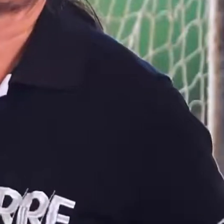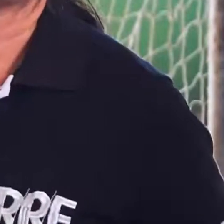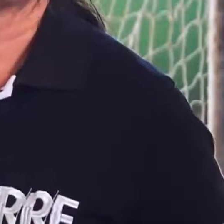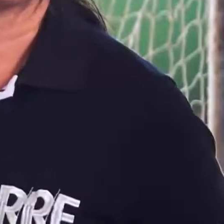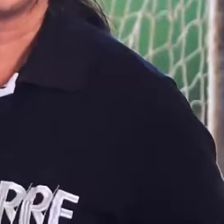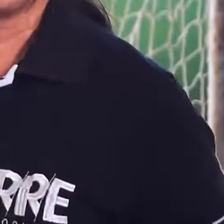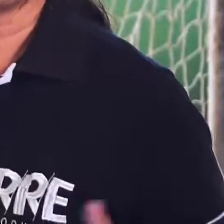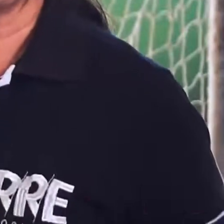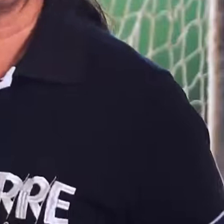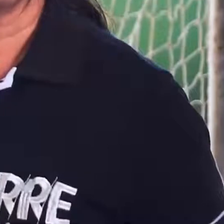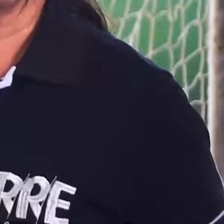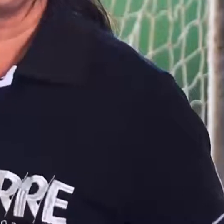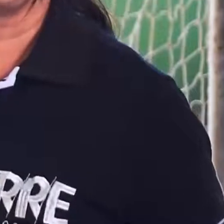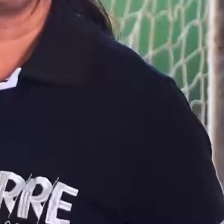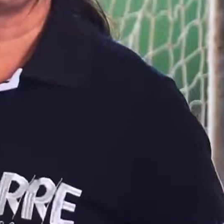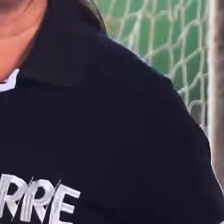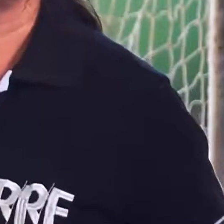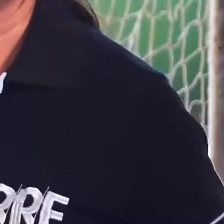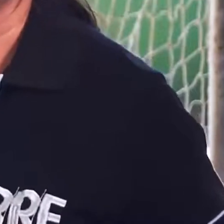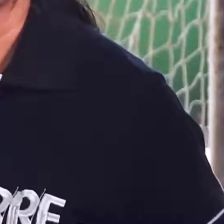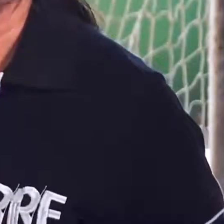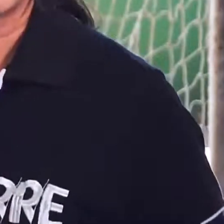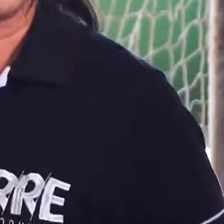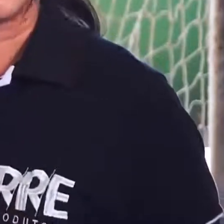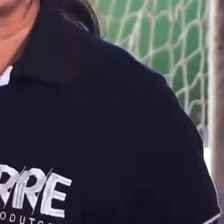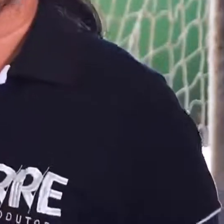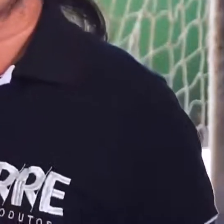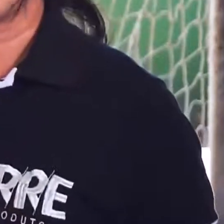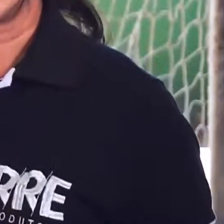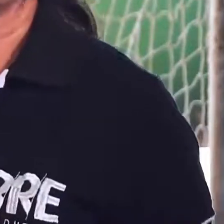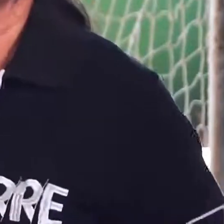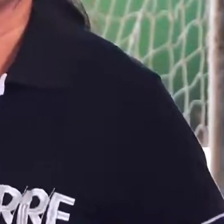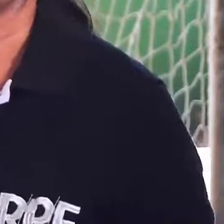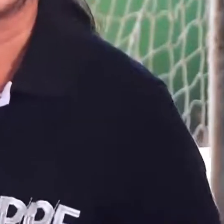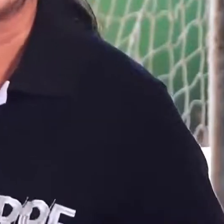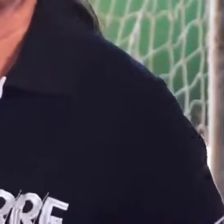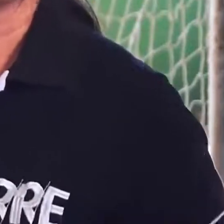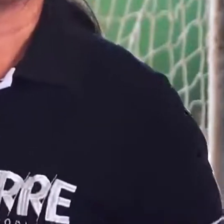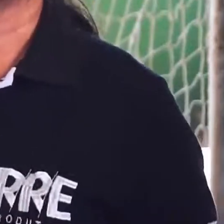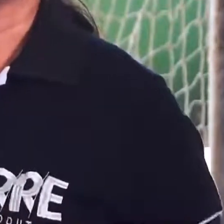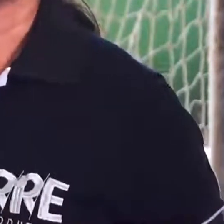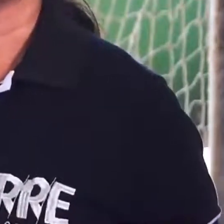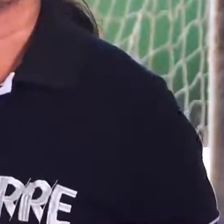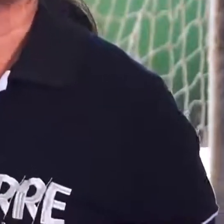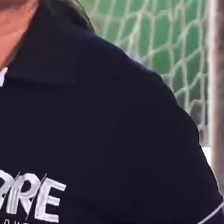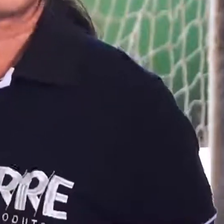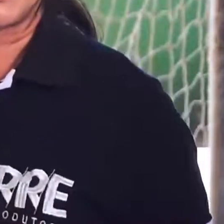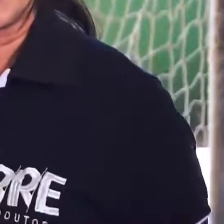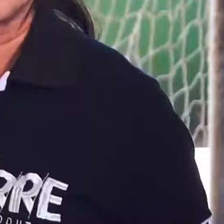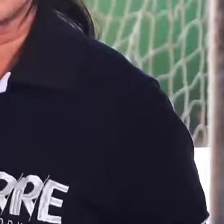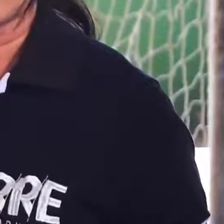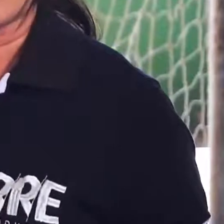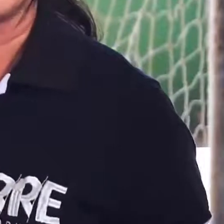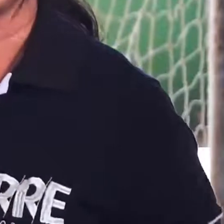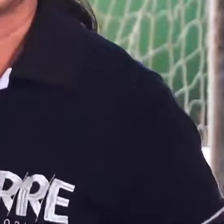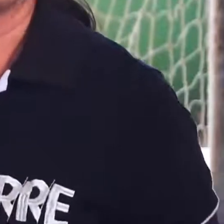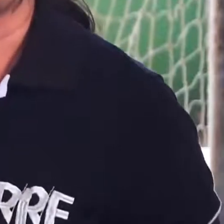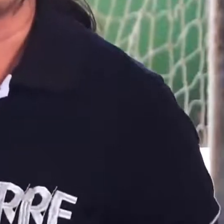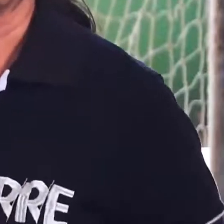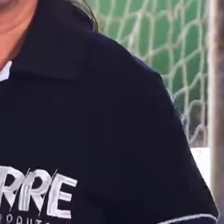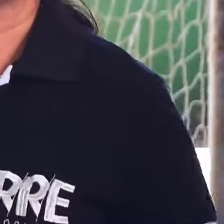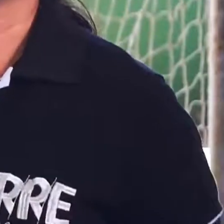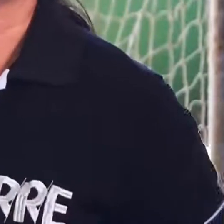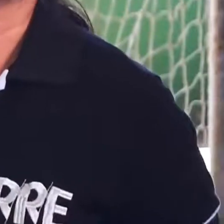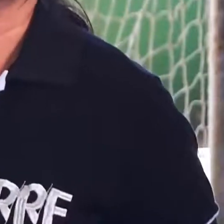psicológicos, tornando o indivíduo resistente, capaz de caminhar sobre escadas, apresentar força para carregar sacolas,